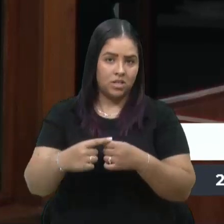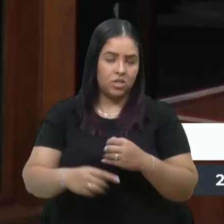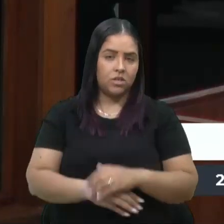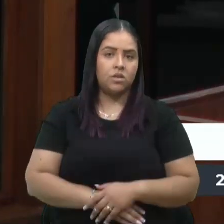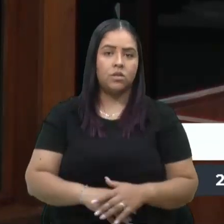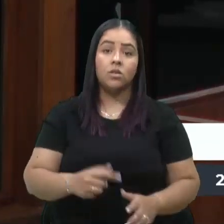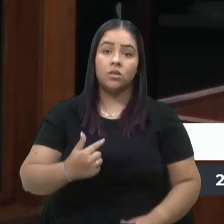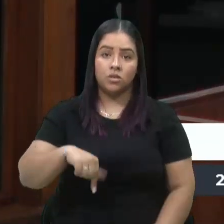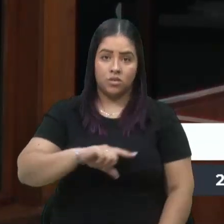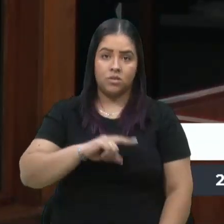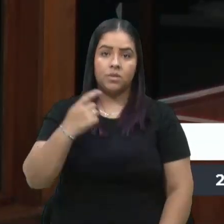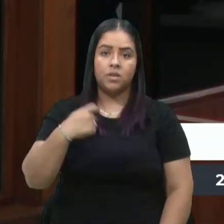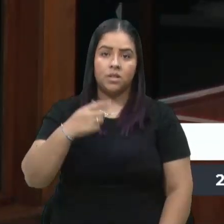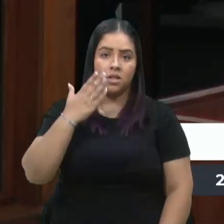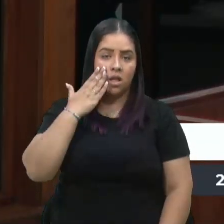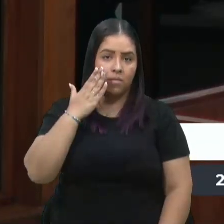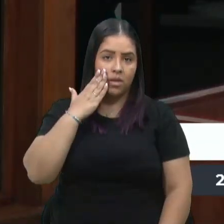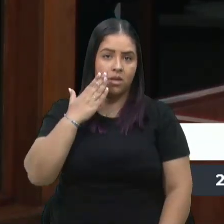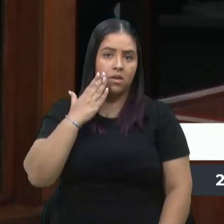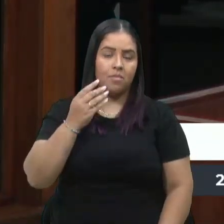Nós temos que saber colocar para fora.